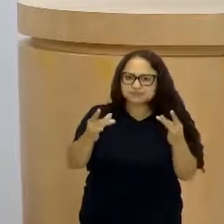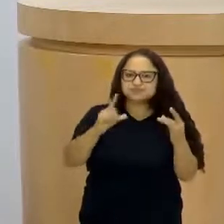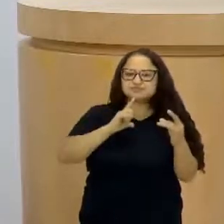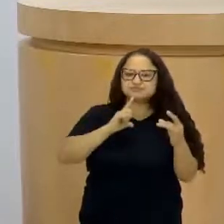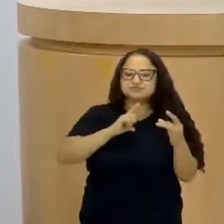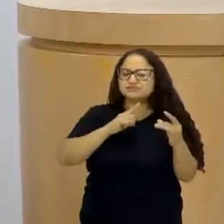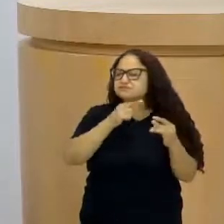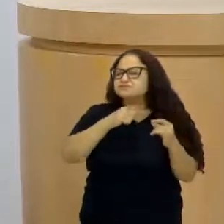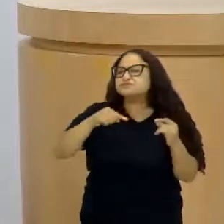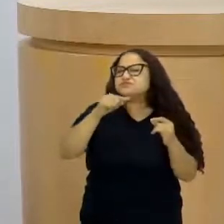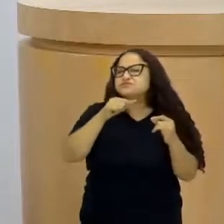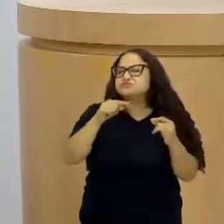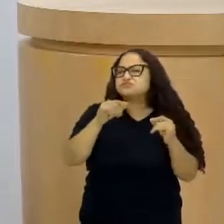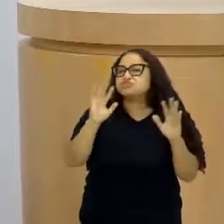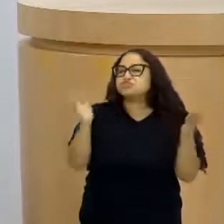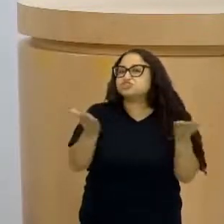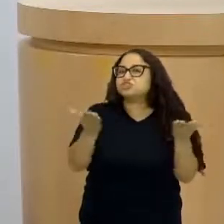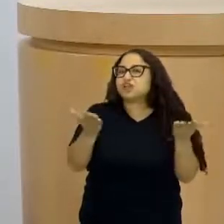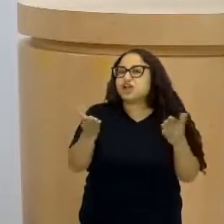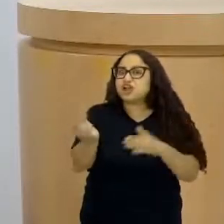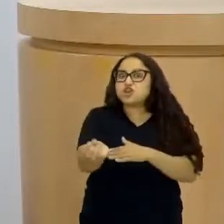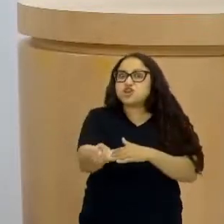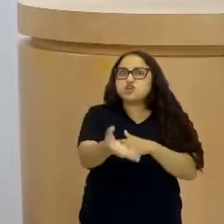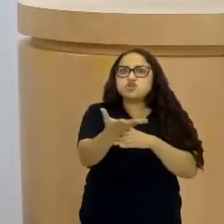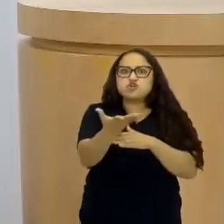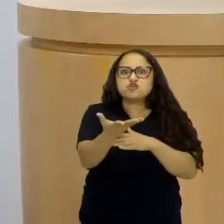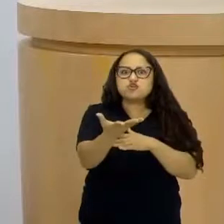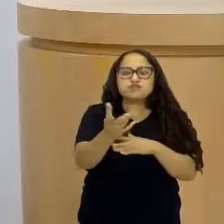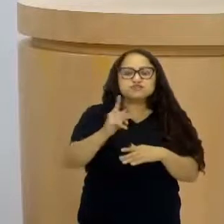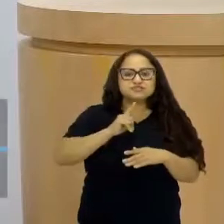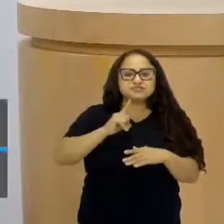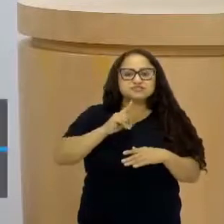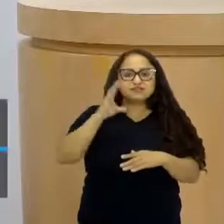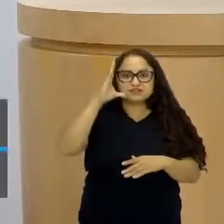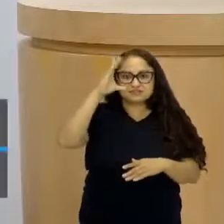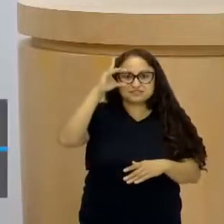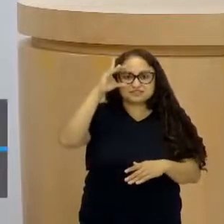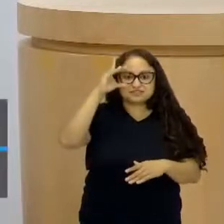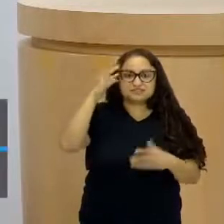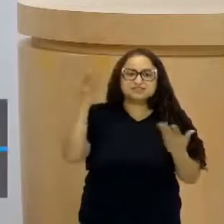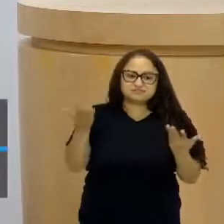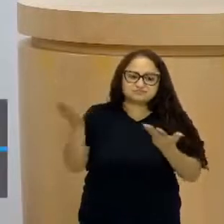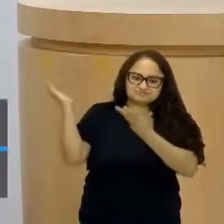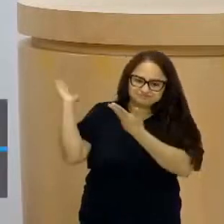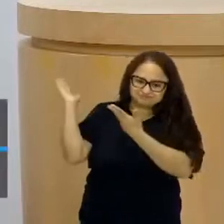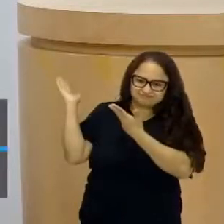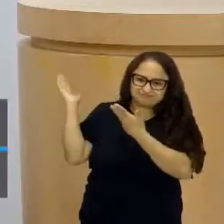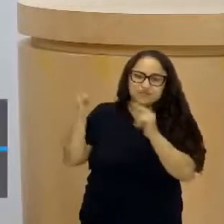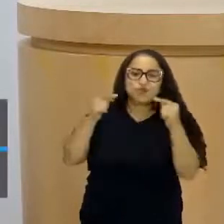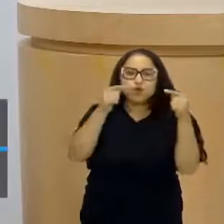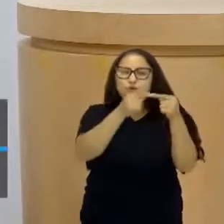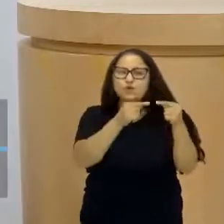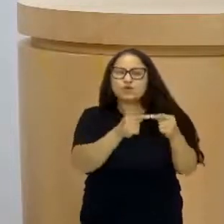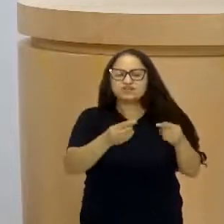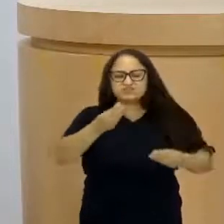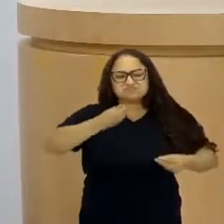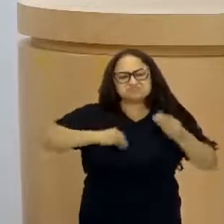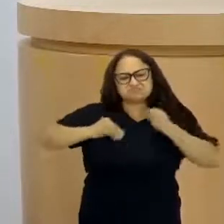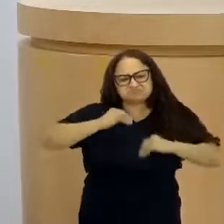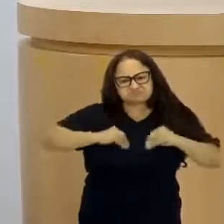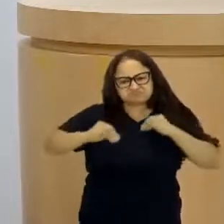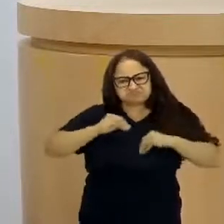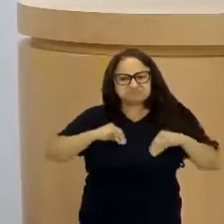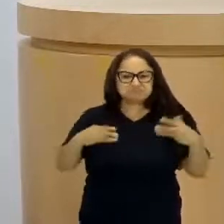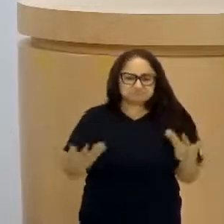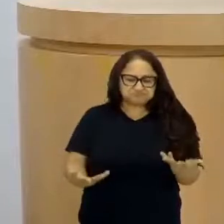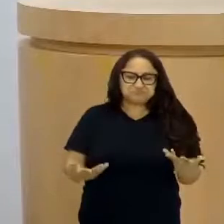que a gente tem novidades para vocês hoje. Para quem acompanha também no nosso Instagram. Acabamos de postar lá, conexão e depressão. Língua portuguesa,